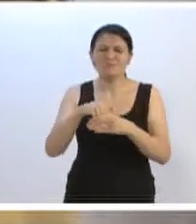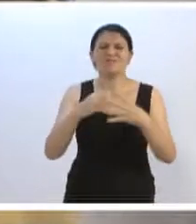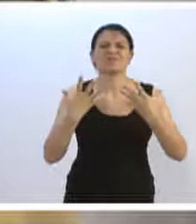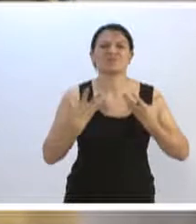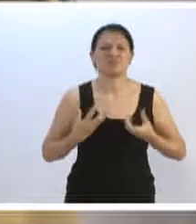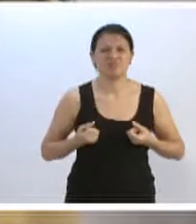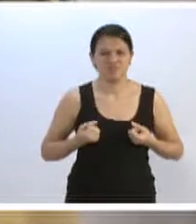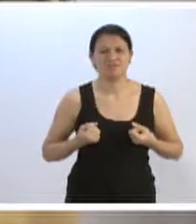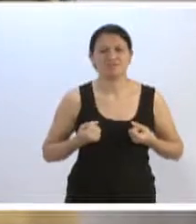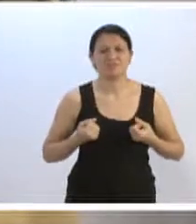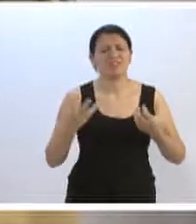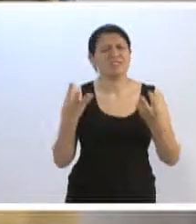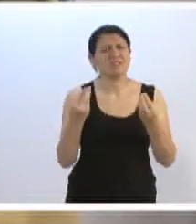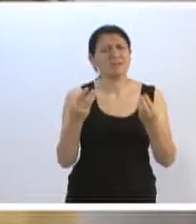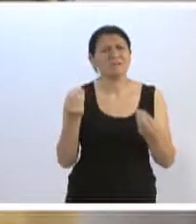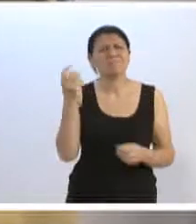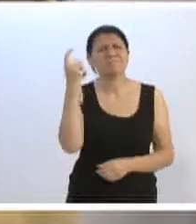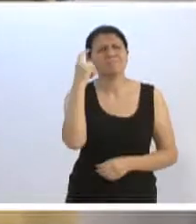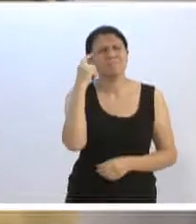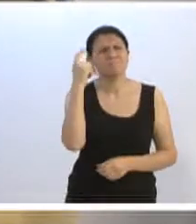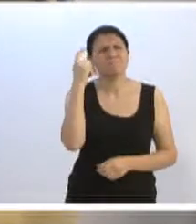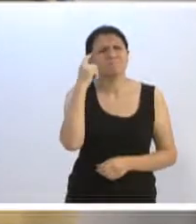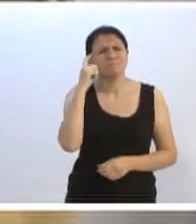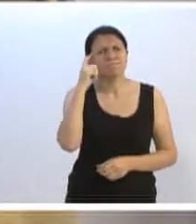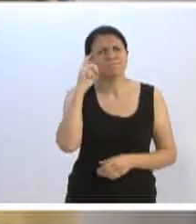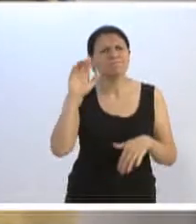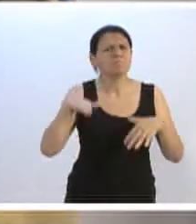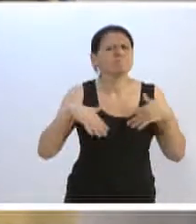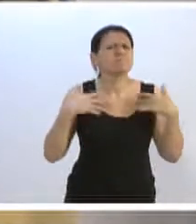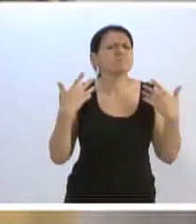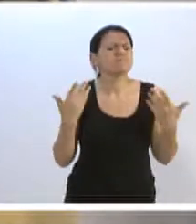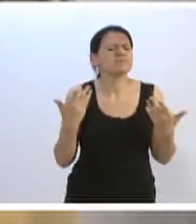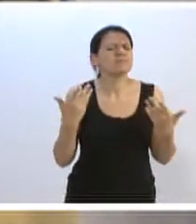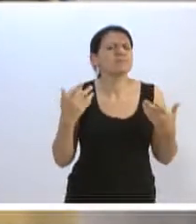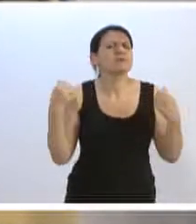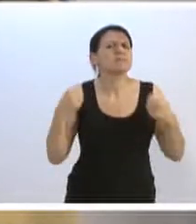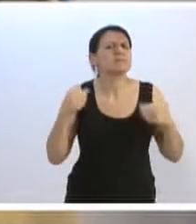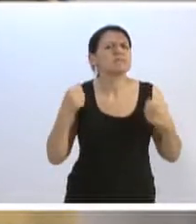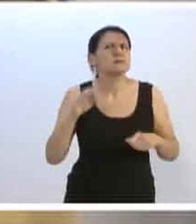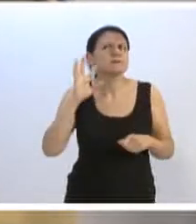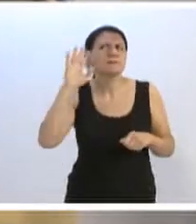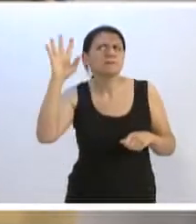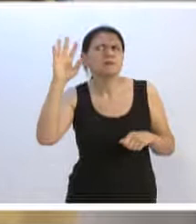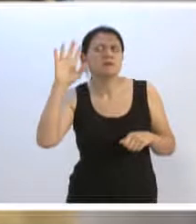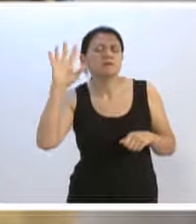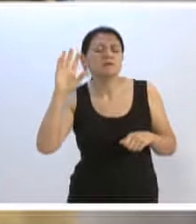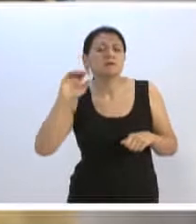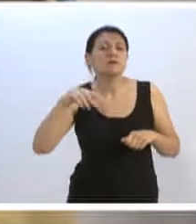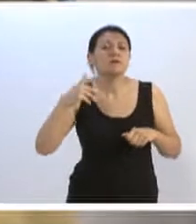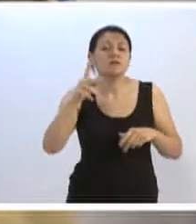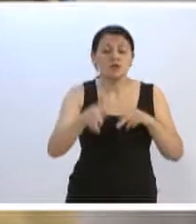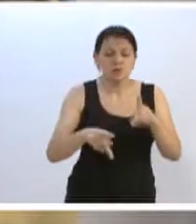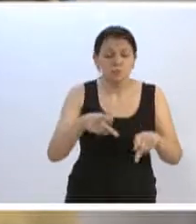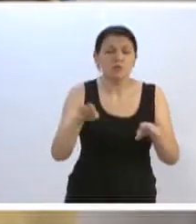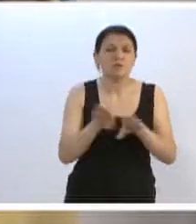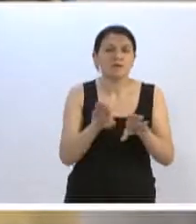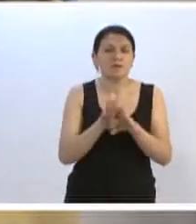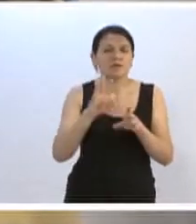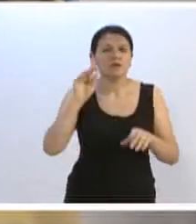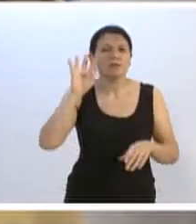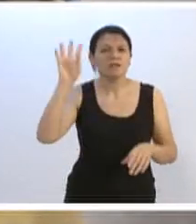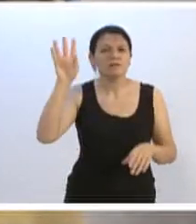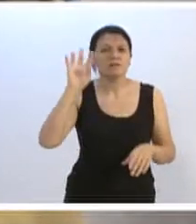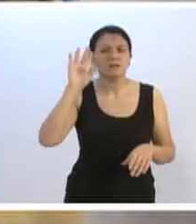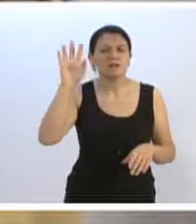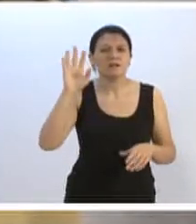e que há muito para se repensar onde há sim recados que devemos refletir e outros que o povo deverá refletir. O